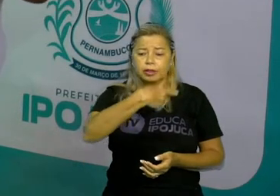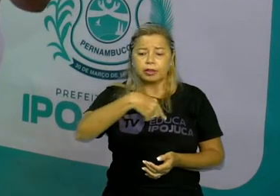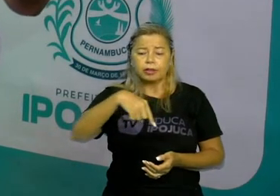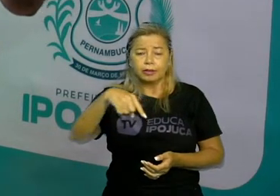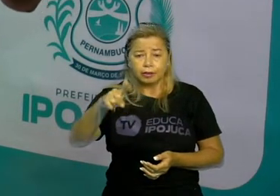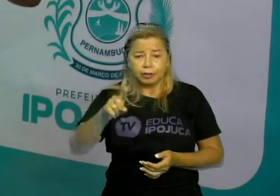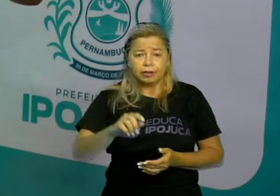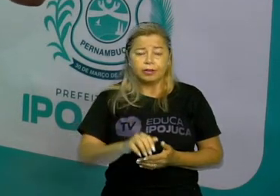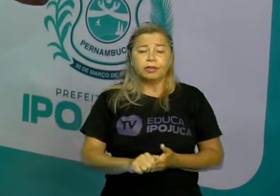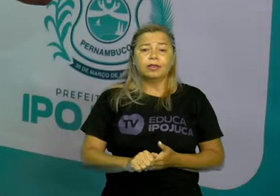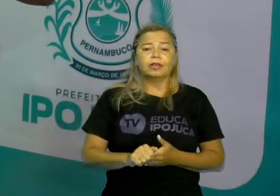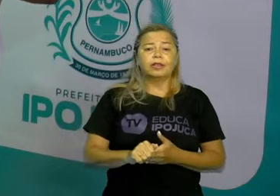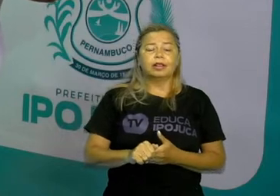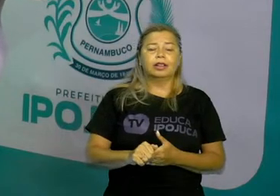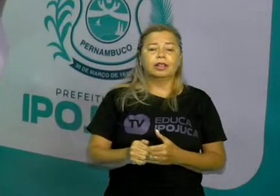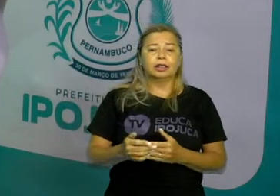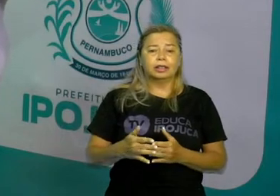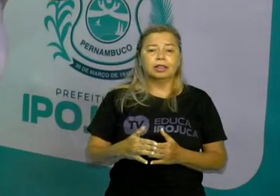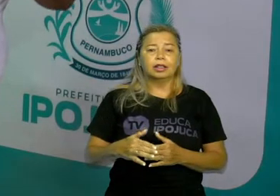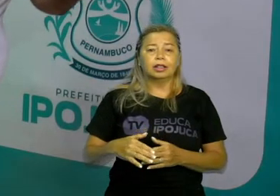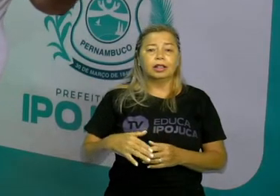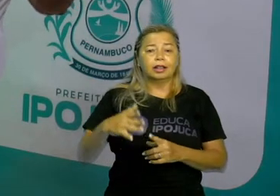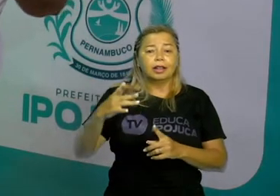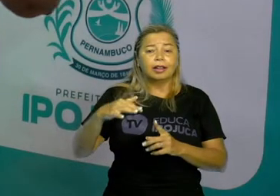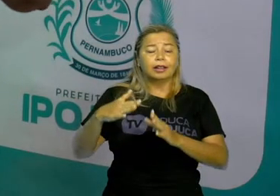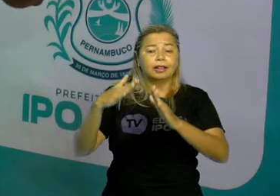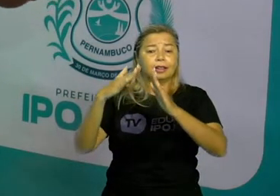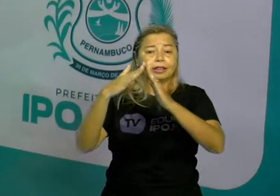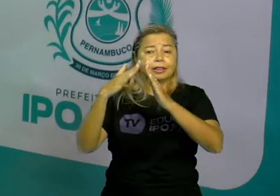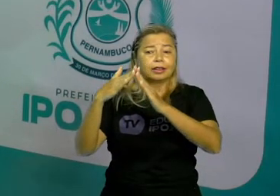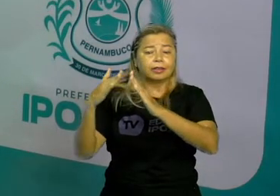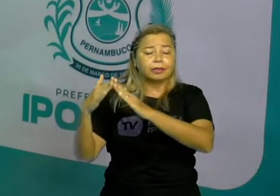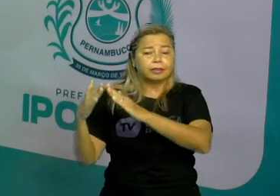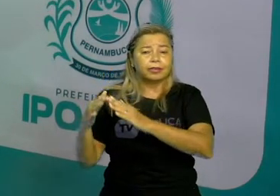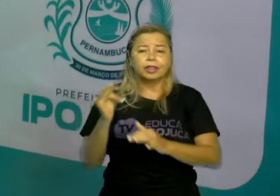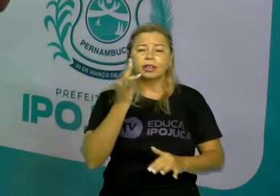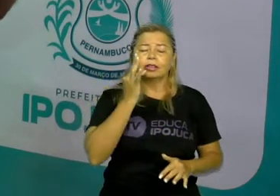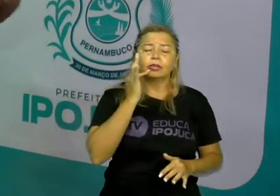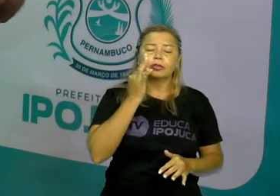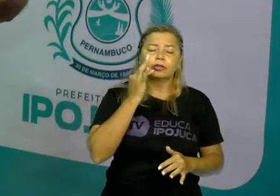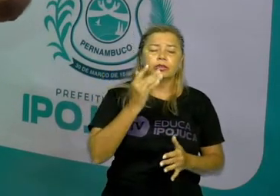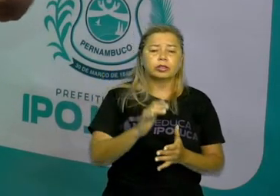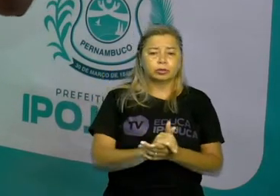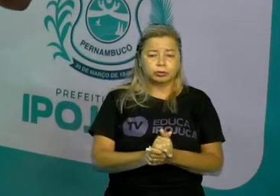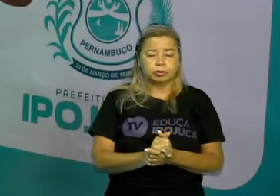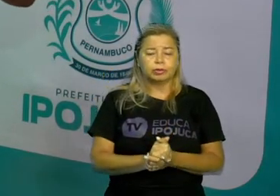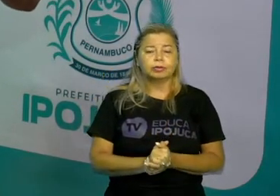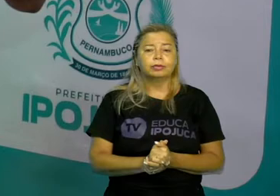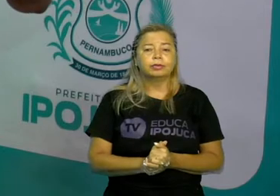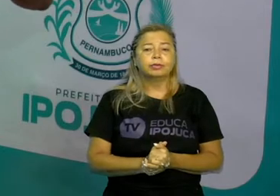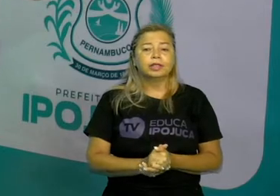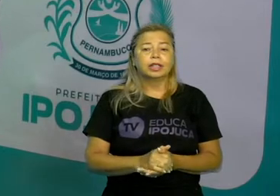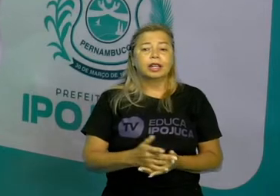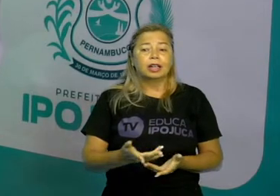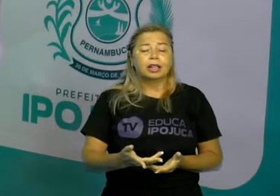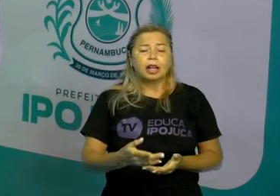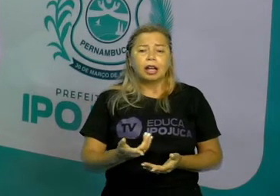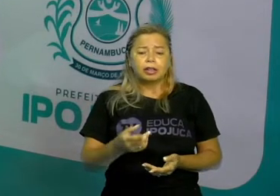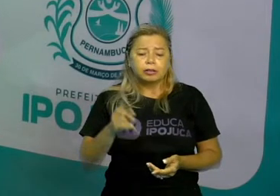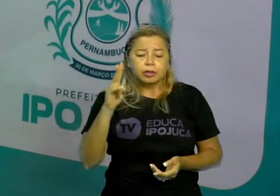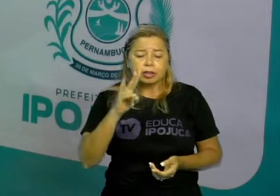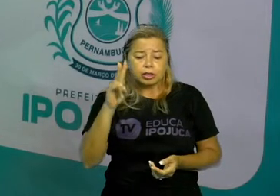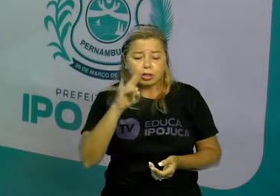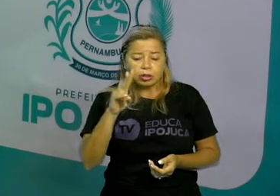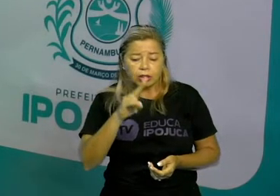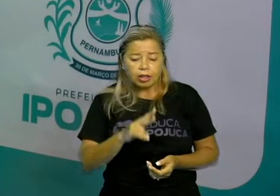hoje a gente está na entre safra de algumas frutas e verduras. O produto em pouca